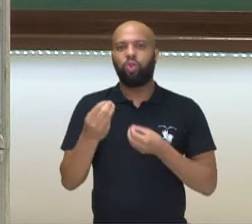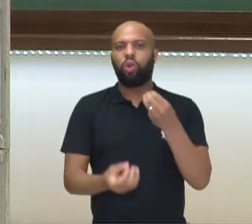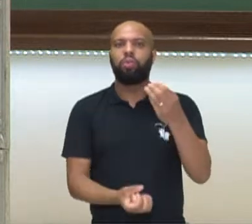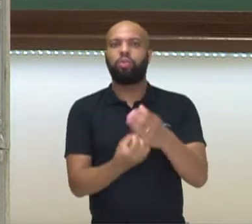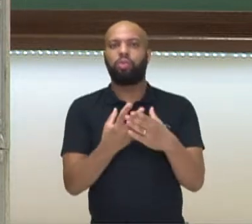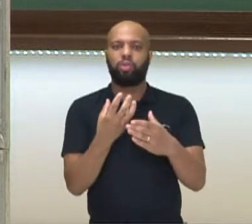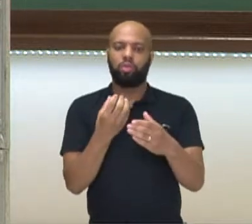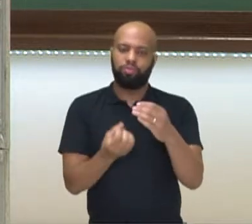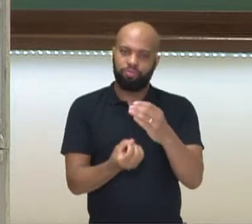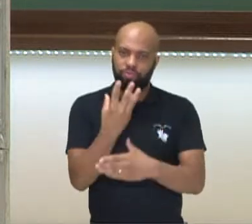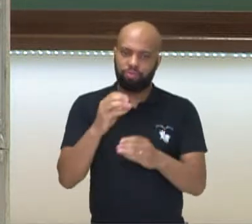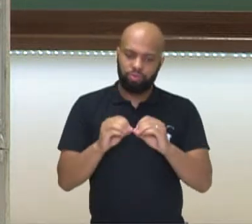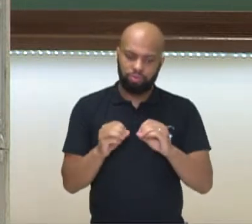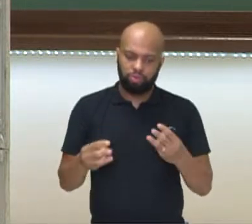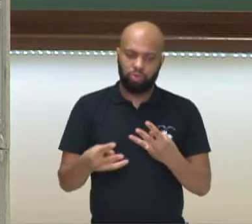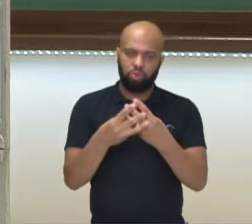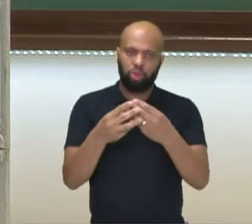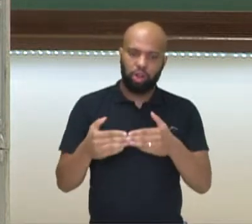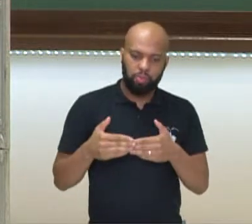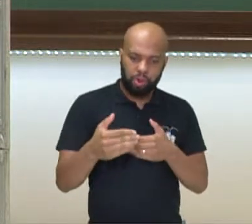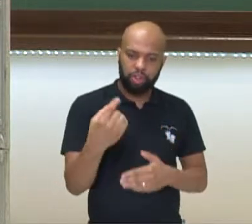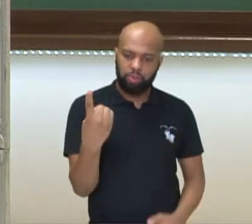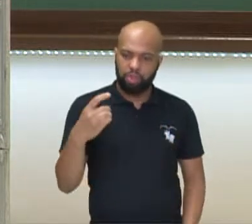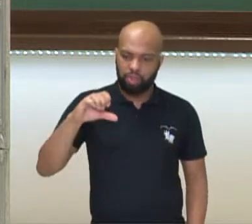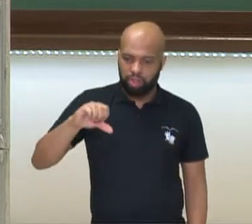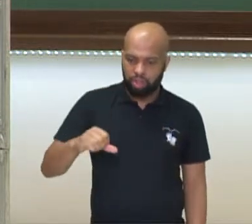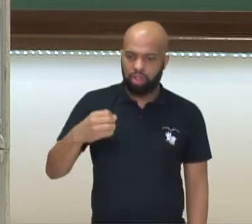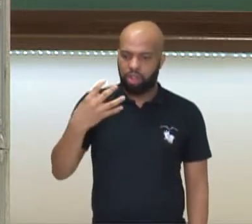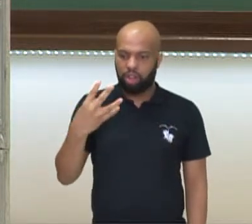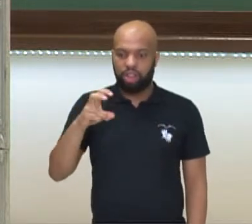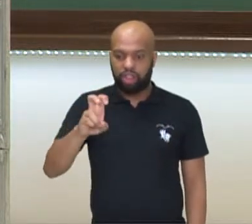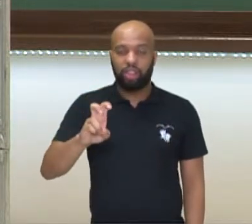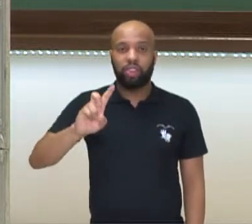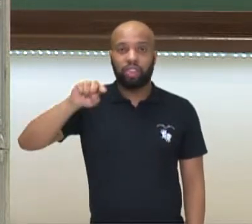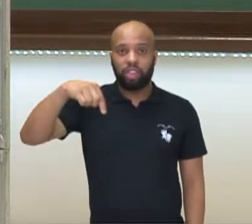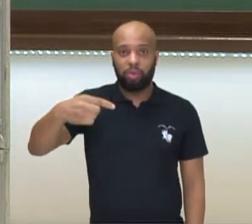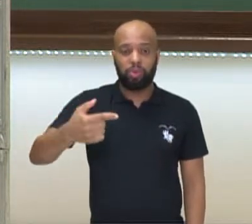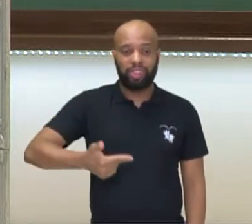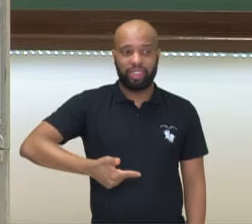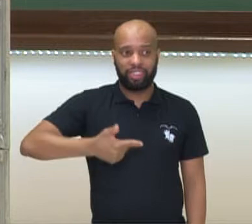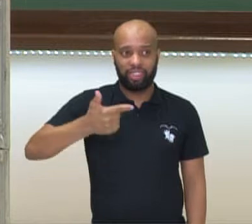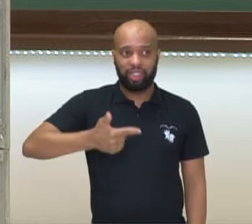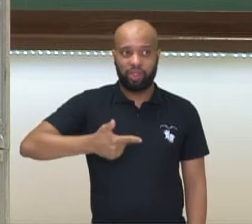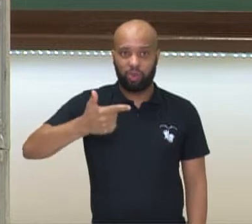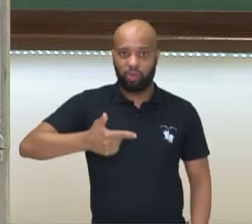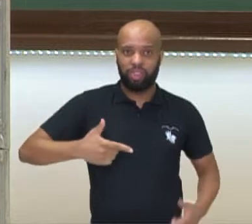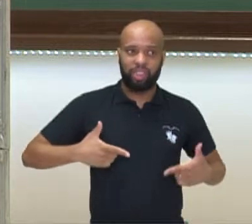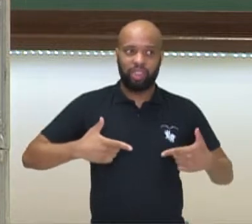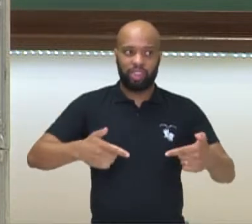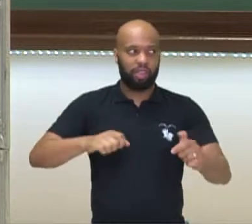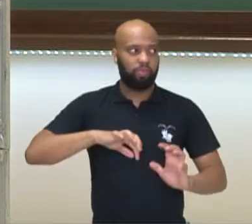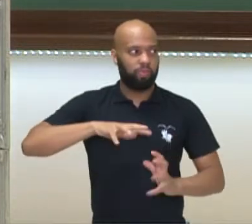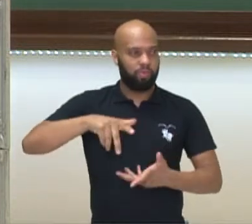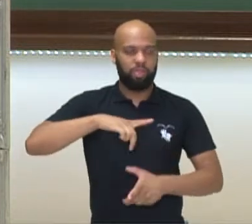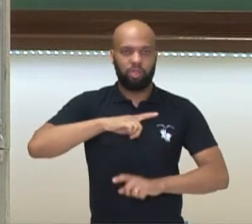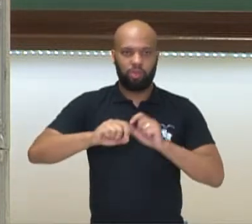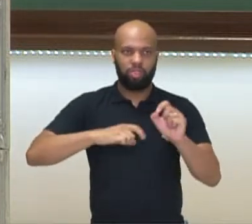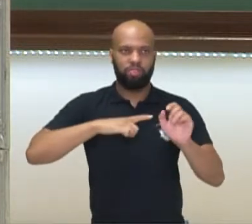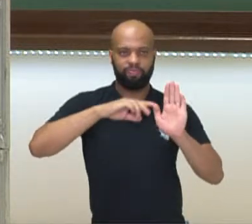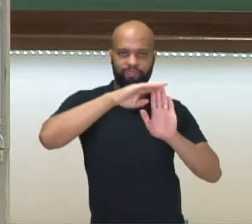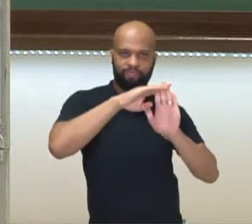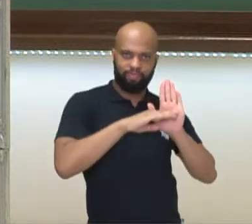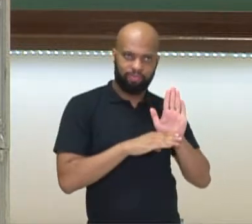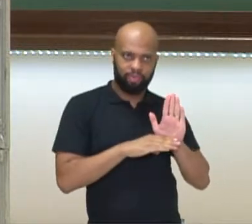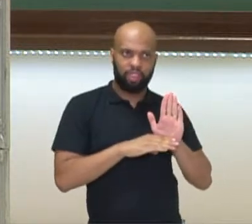que se deu a partir de 1945, pós-Segunda Guerra Mundial, com a conotação de estabelecimento de critérios